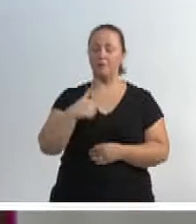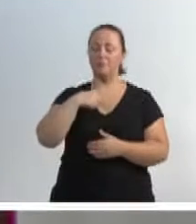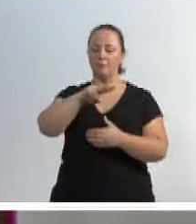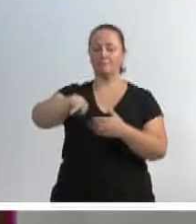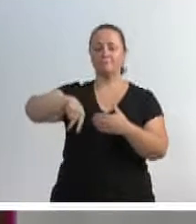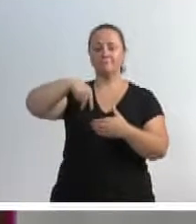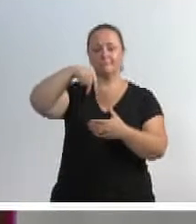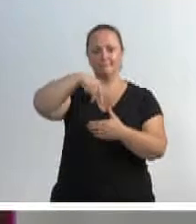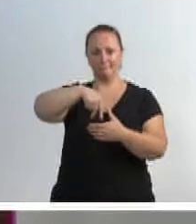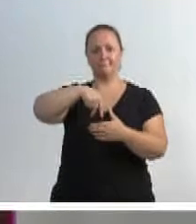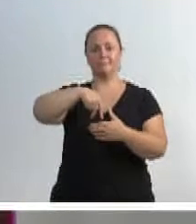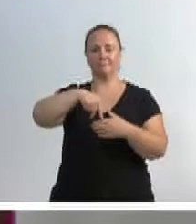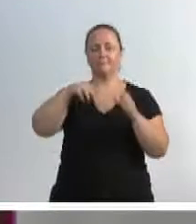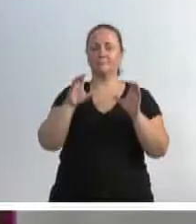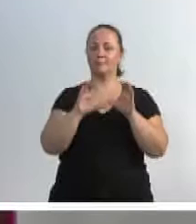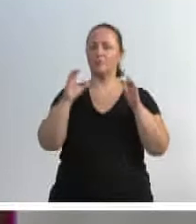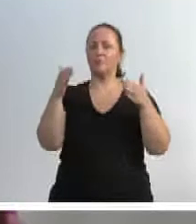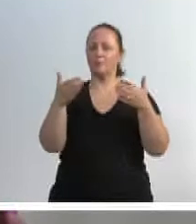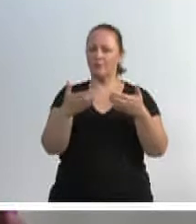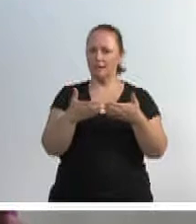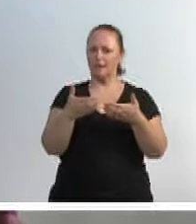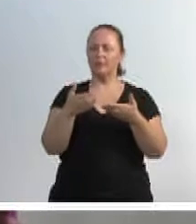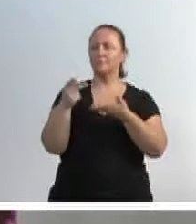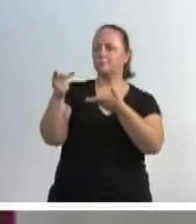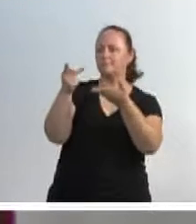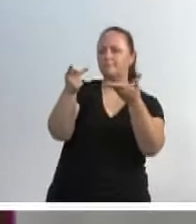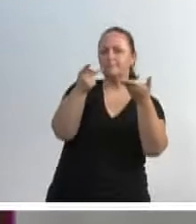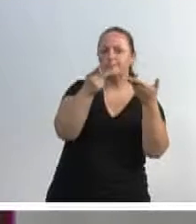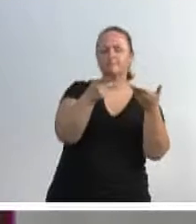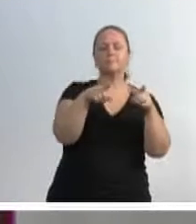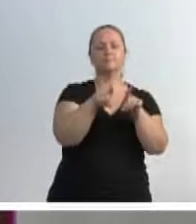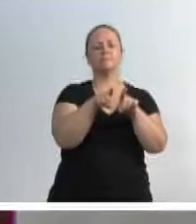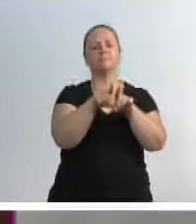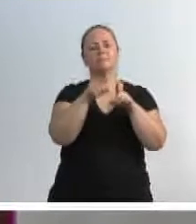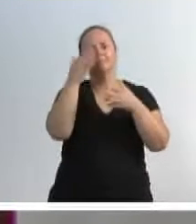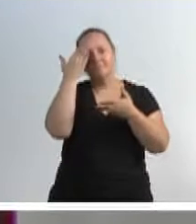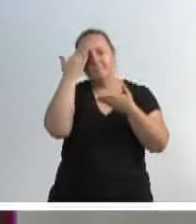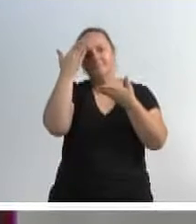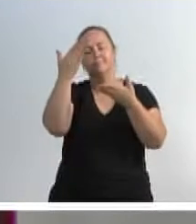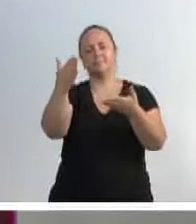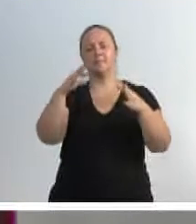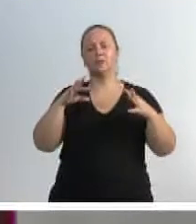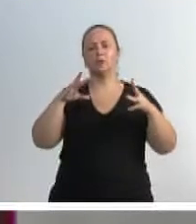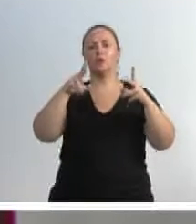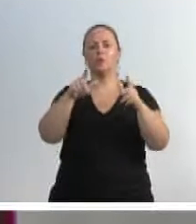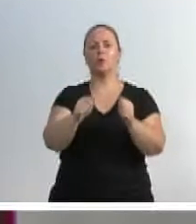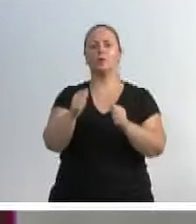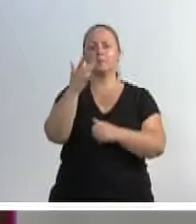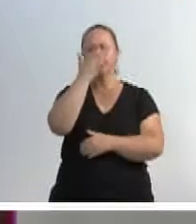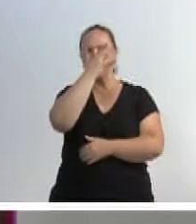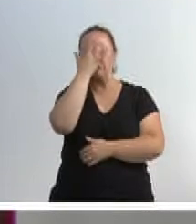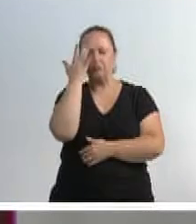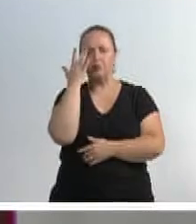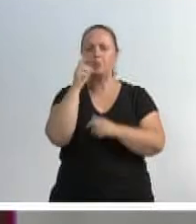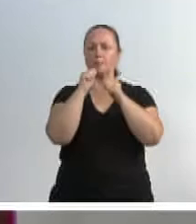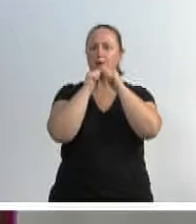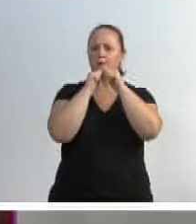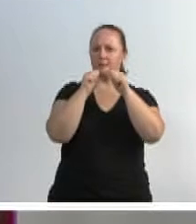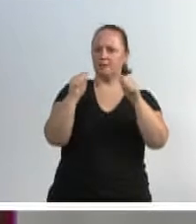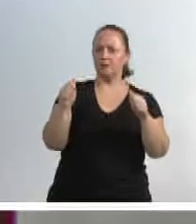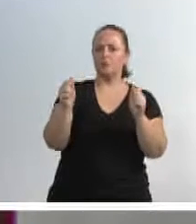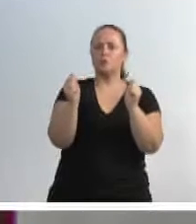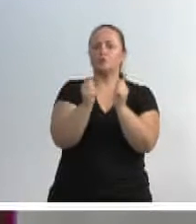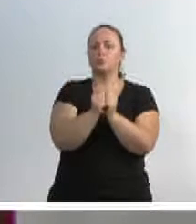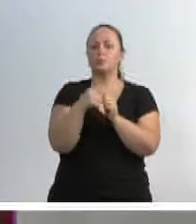a comunidade, nós visitamos, e eu quero aqui agradecer a todos os assessores, que estivemos